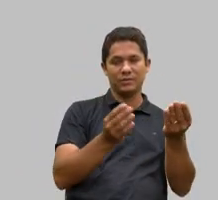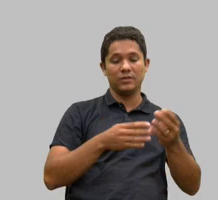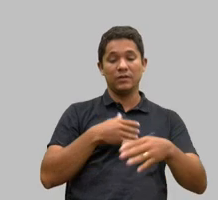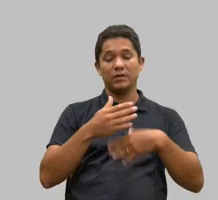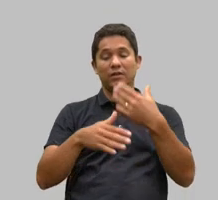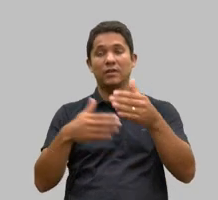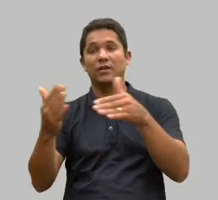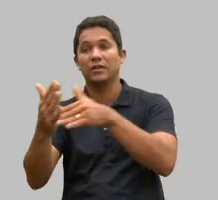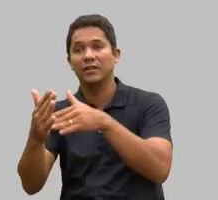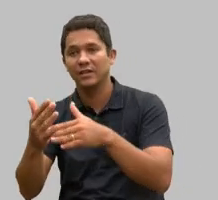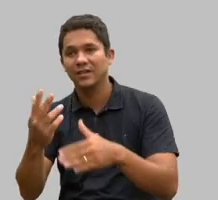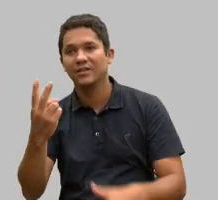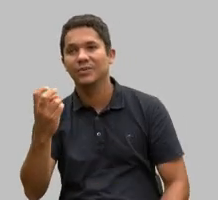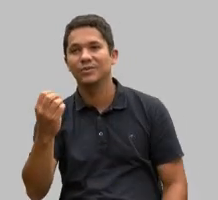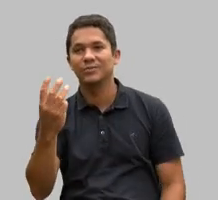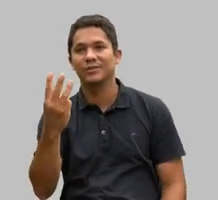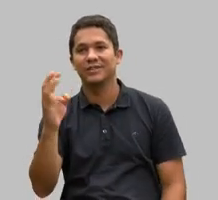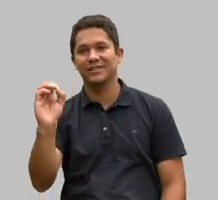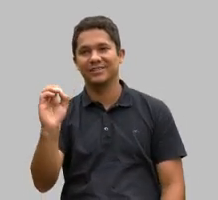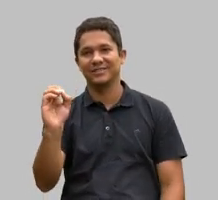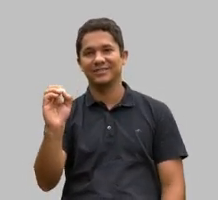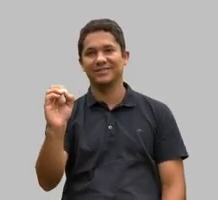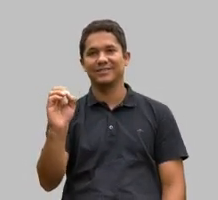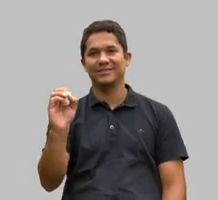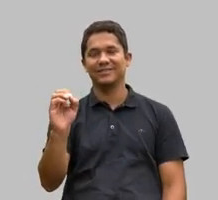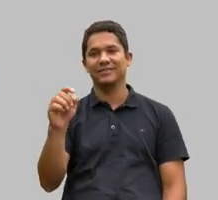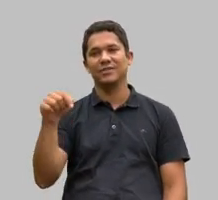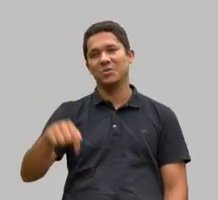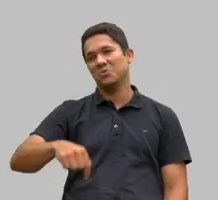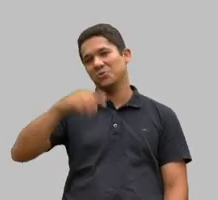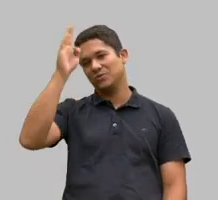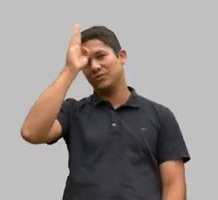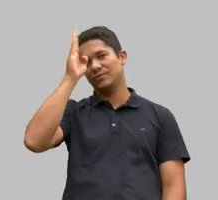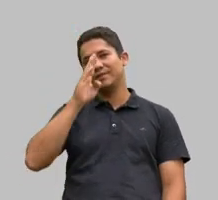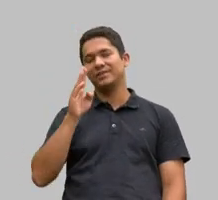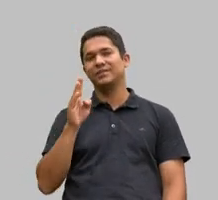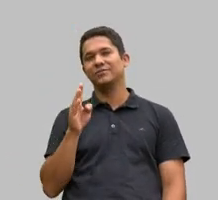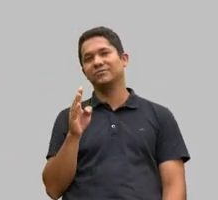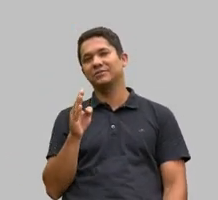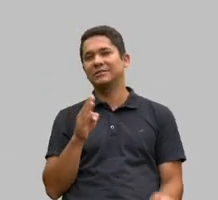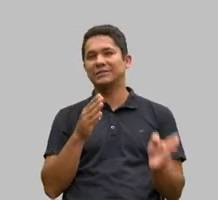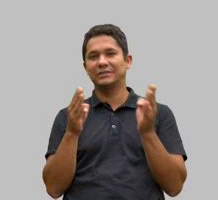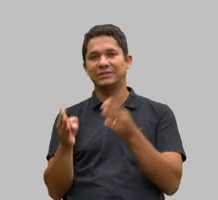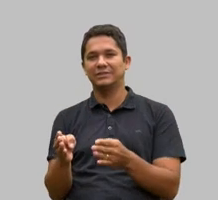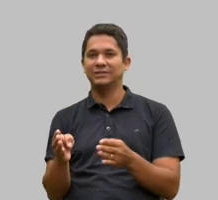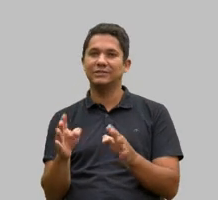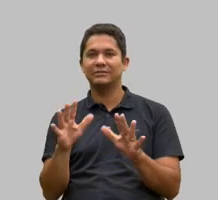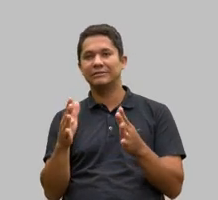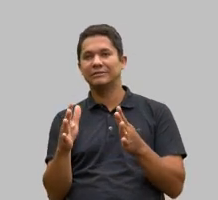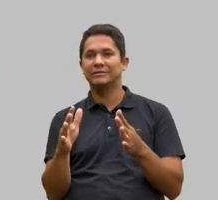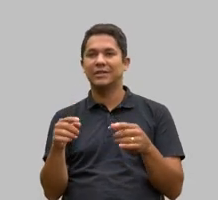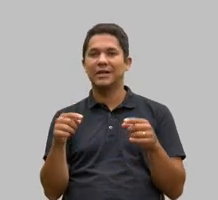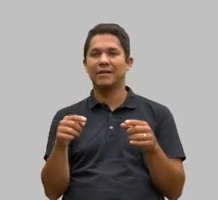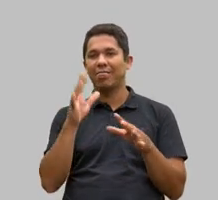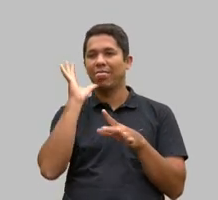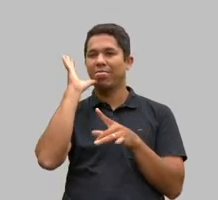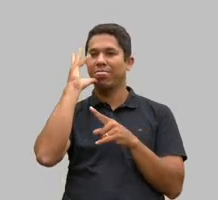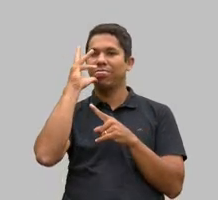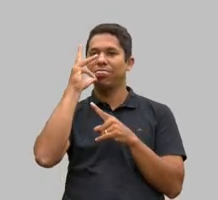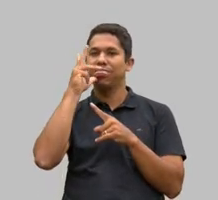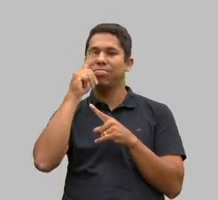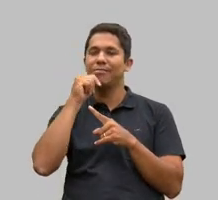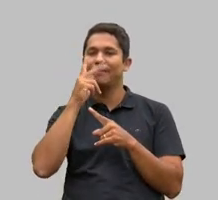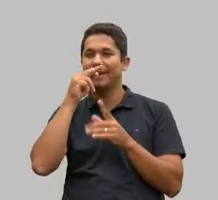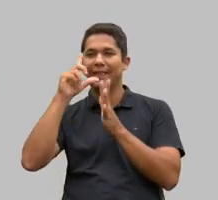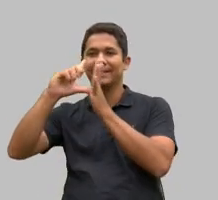agenda que o Brasil, da forma como está hoje, chegaria lá em 2082. Então, nós temos um